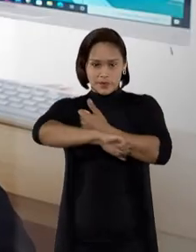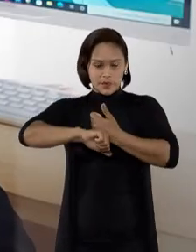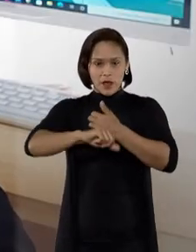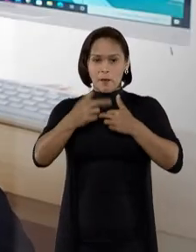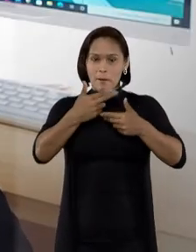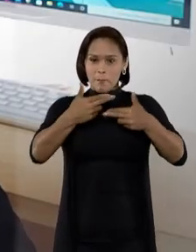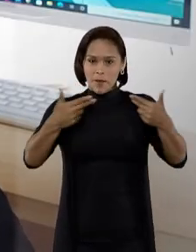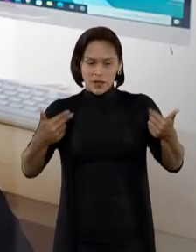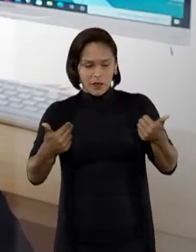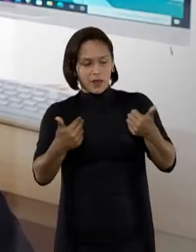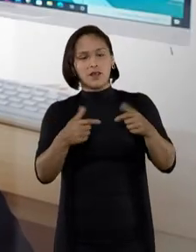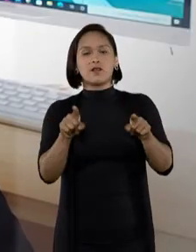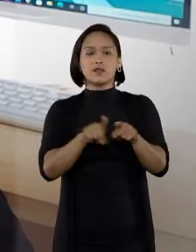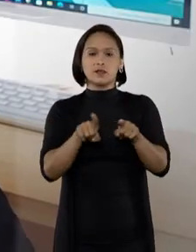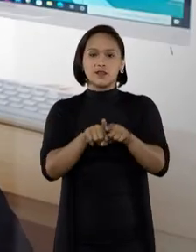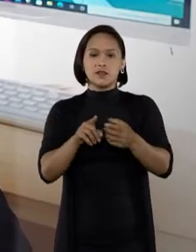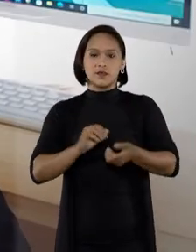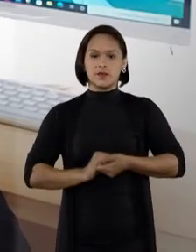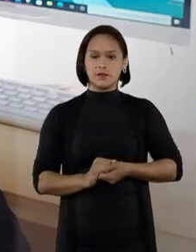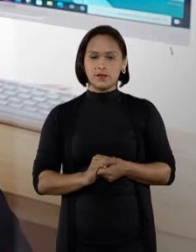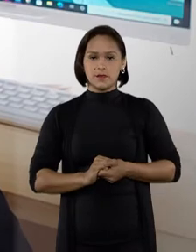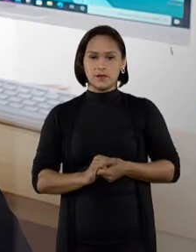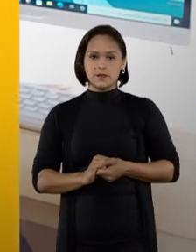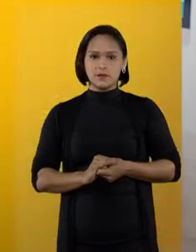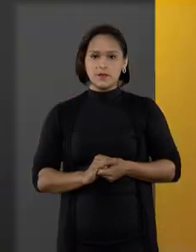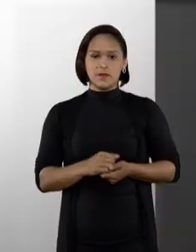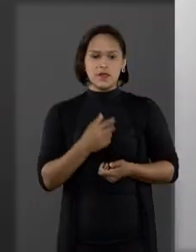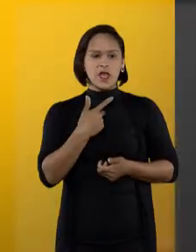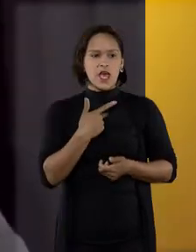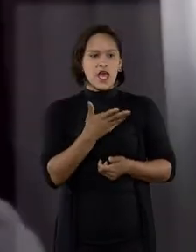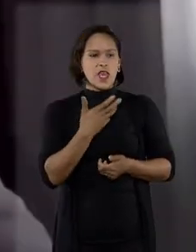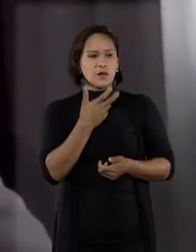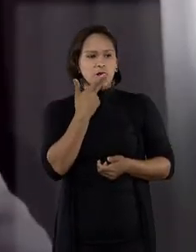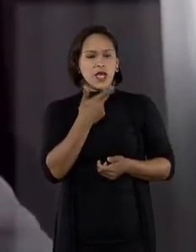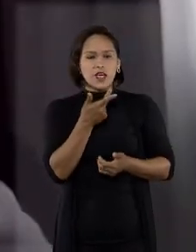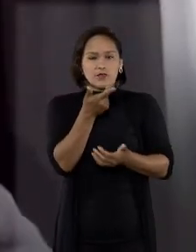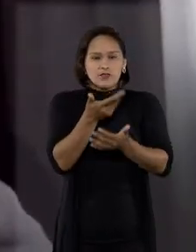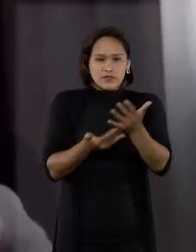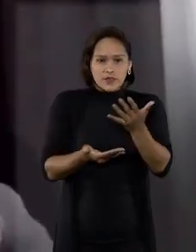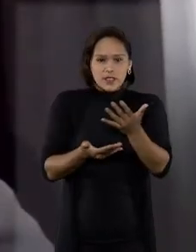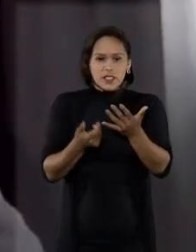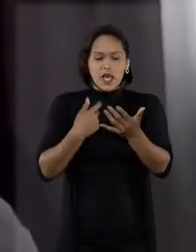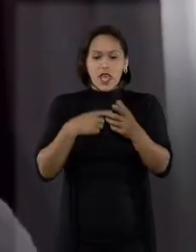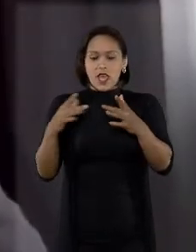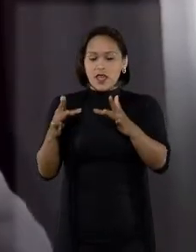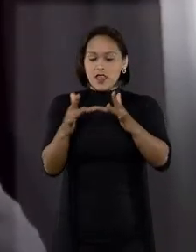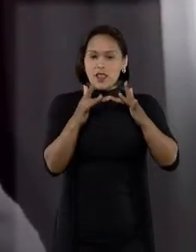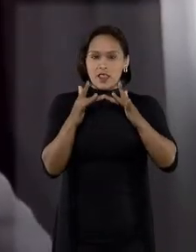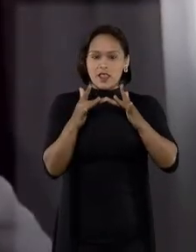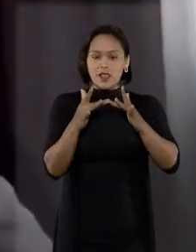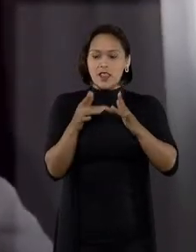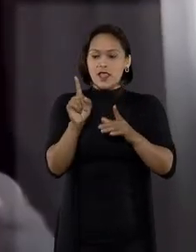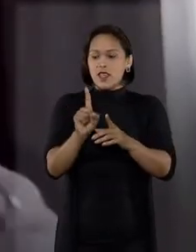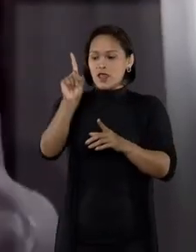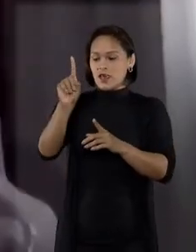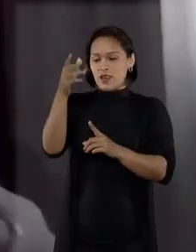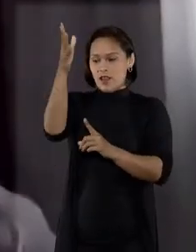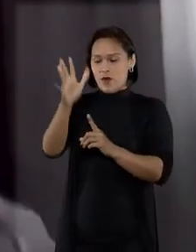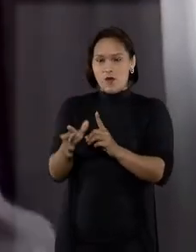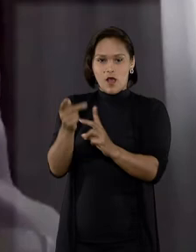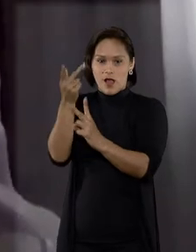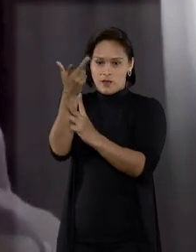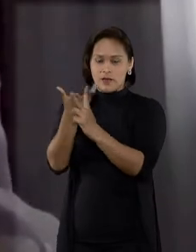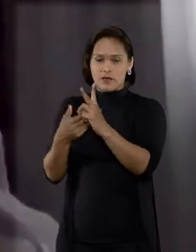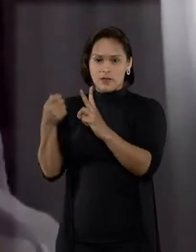pode ser de ordem material ou moral. Eu tenho um nexo de causalidade que liga aquele agente,